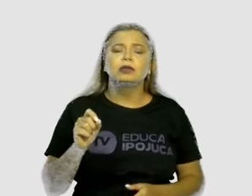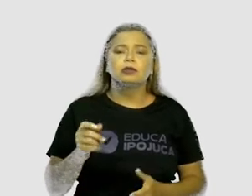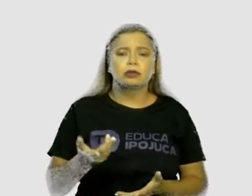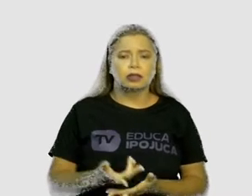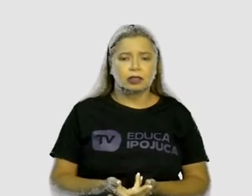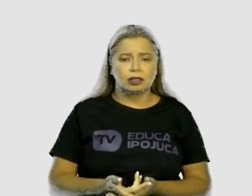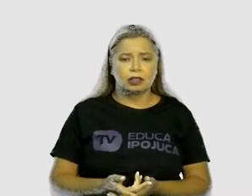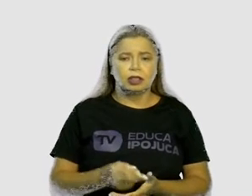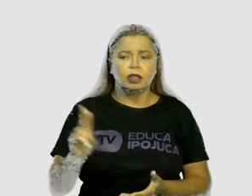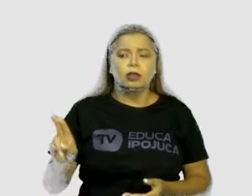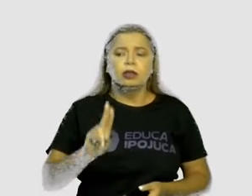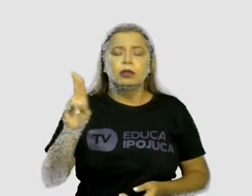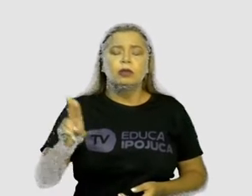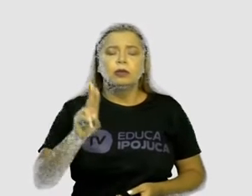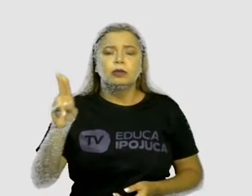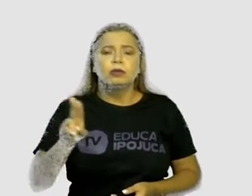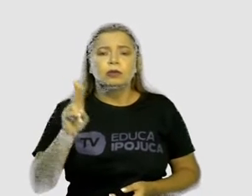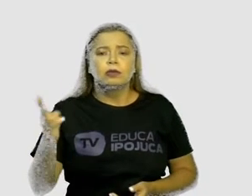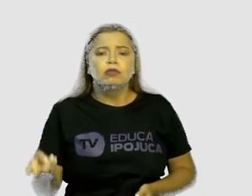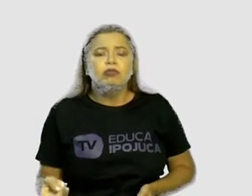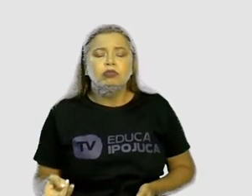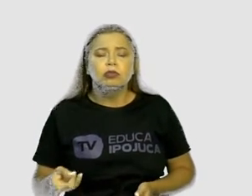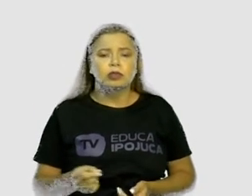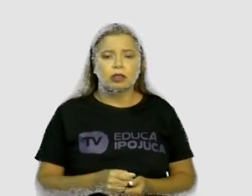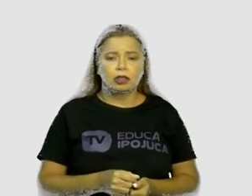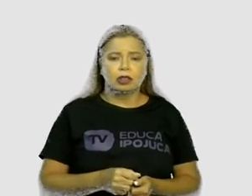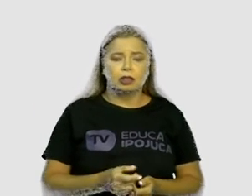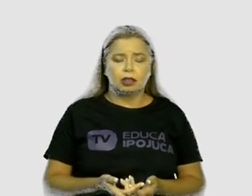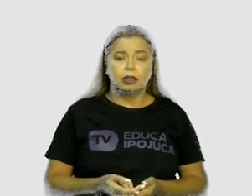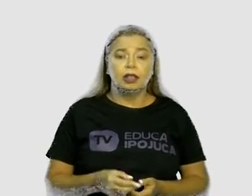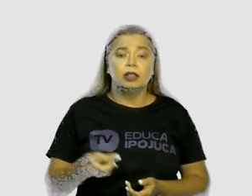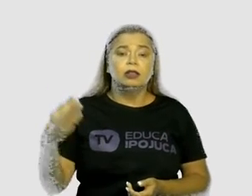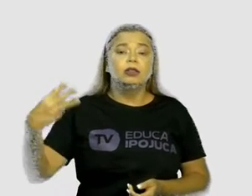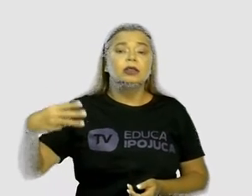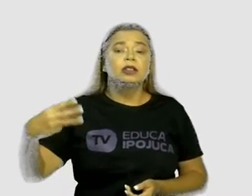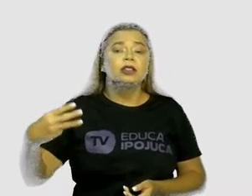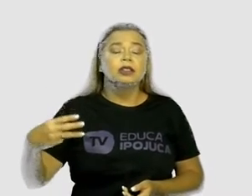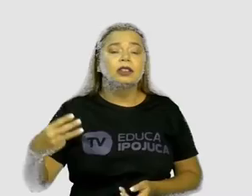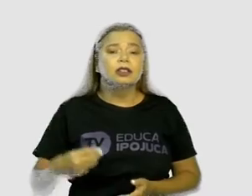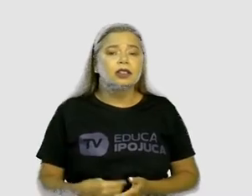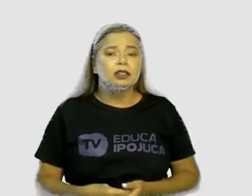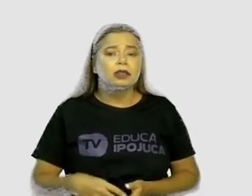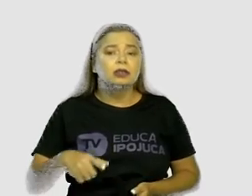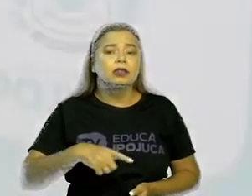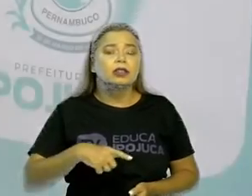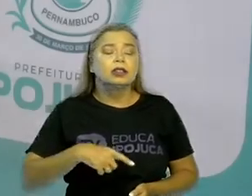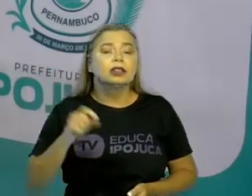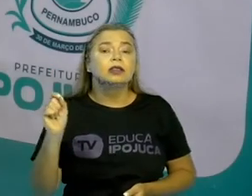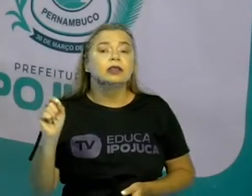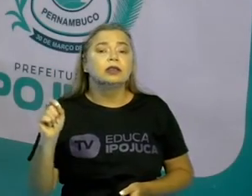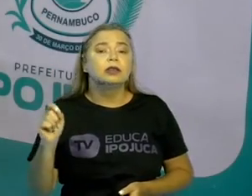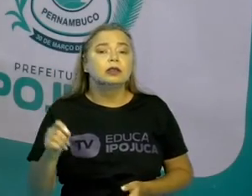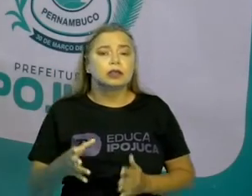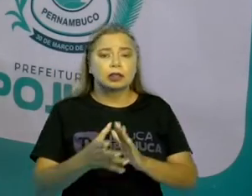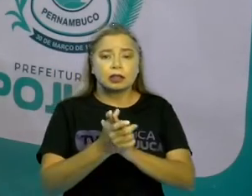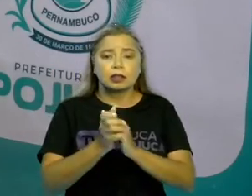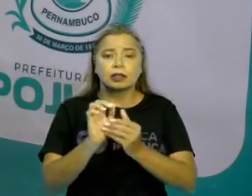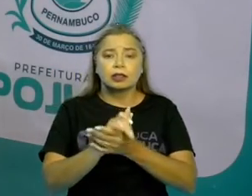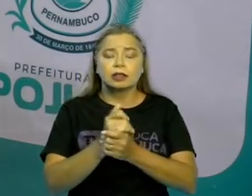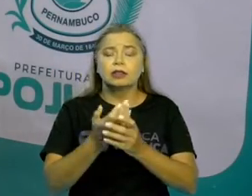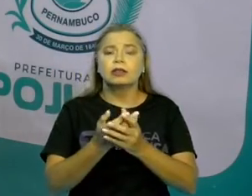utilidade desse objeto? E o terceiro personagem, o que é que ele tem nas mãos? Observem também que essa